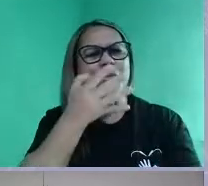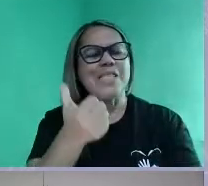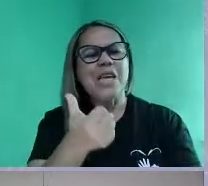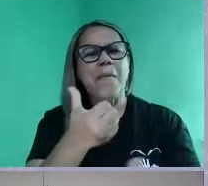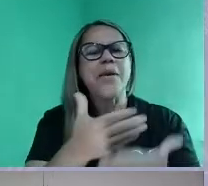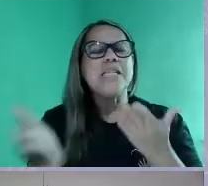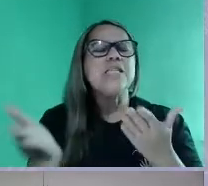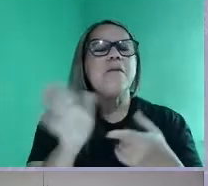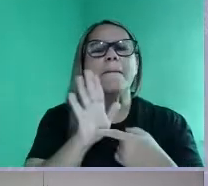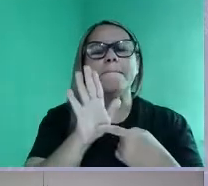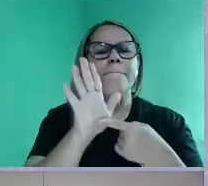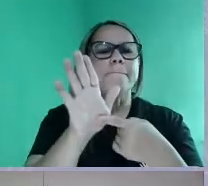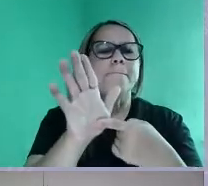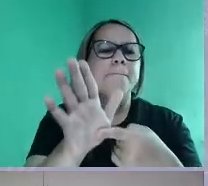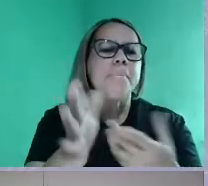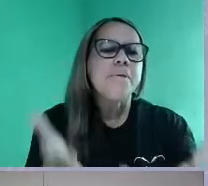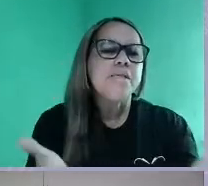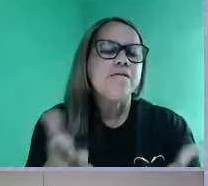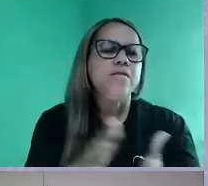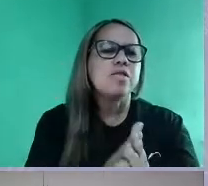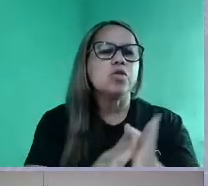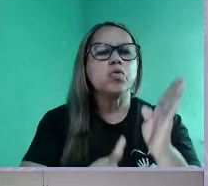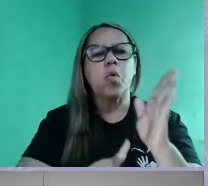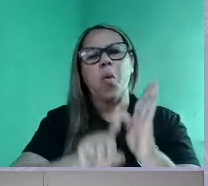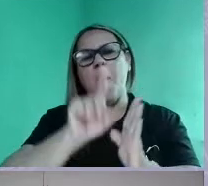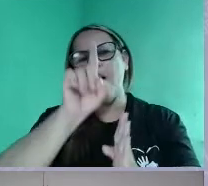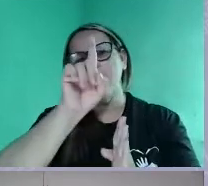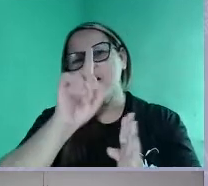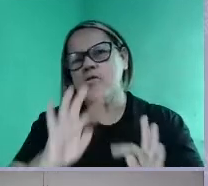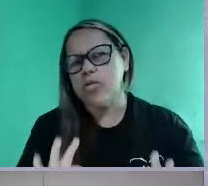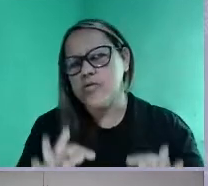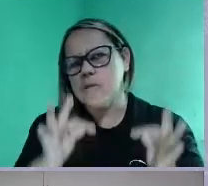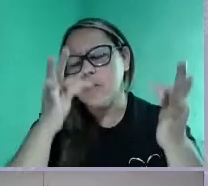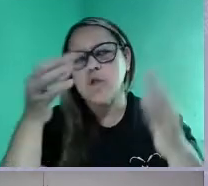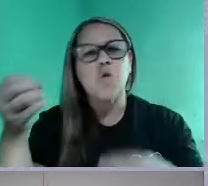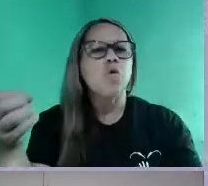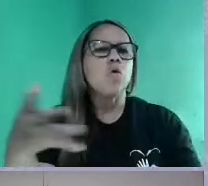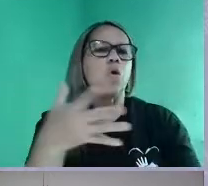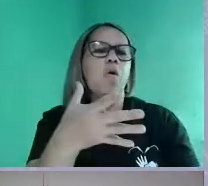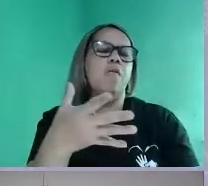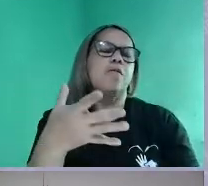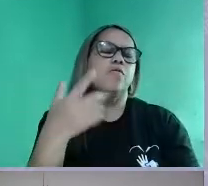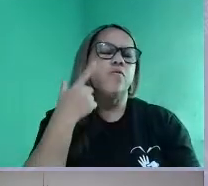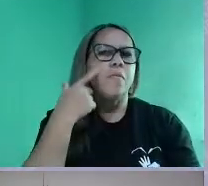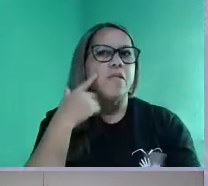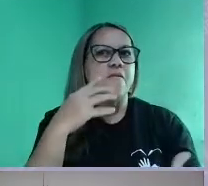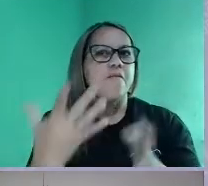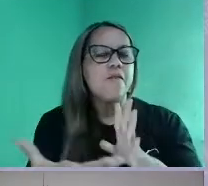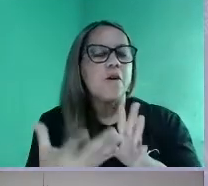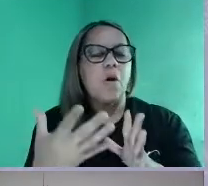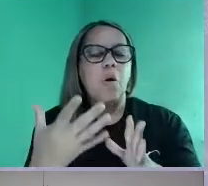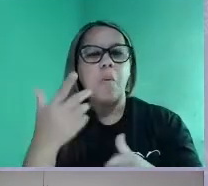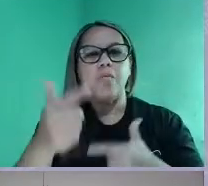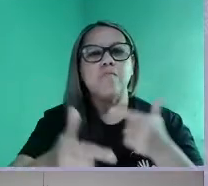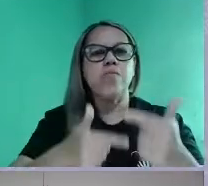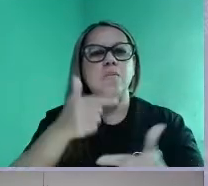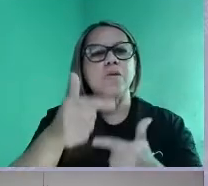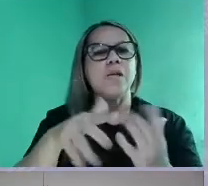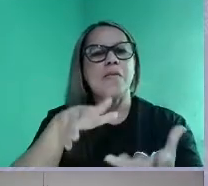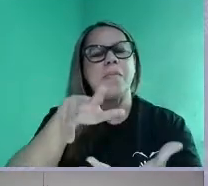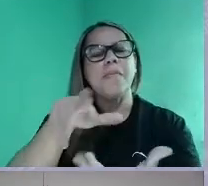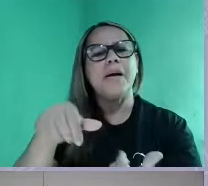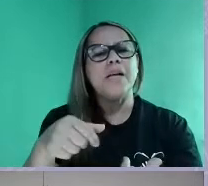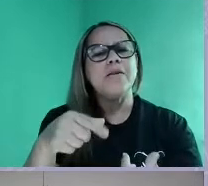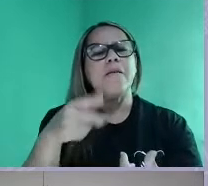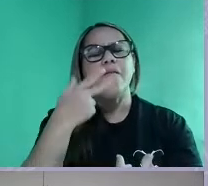ele vai mostrar ali o avanço das mudanças tecnológicas, nova forma de enxergar o mundo do trabalho, né? Diz que é preciso se